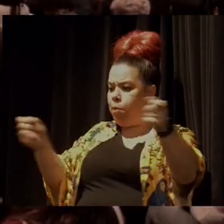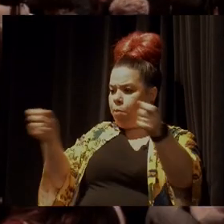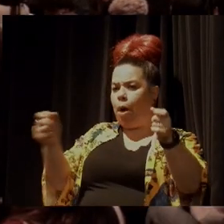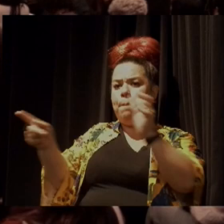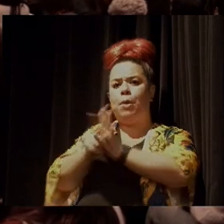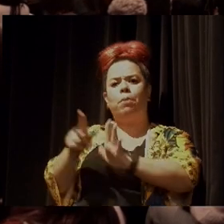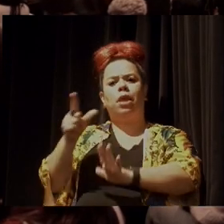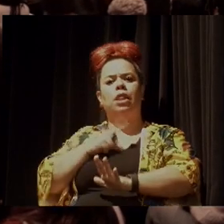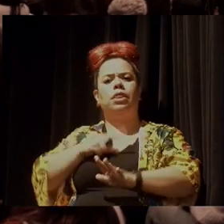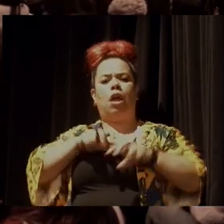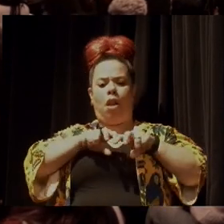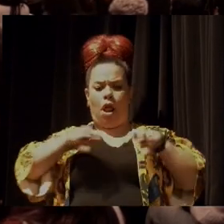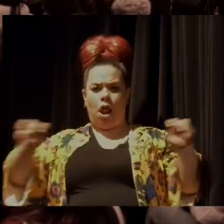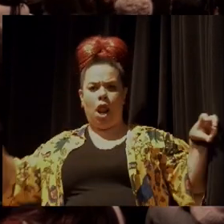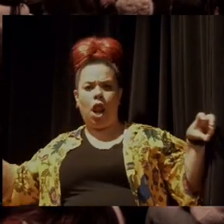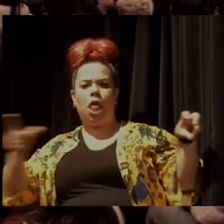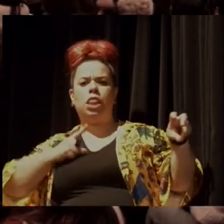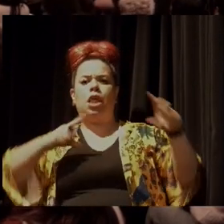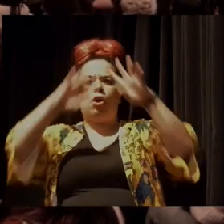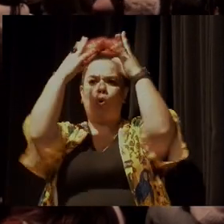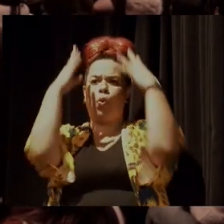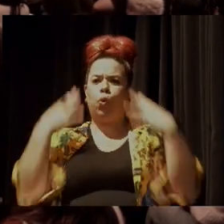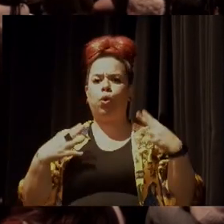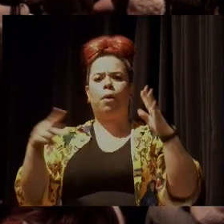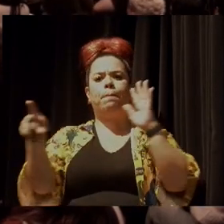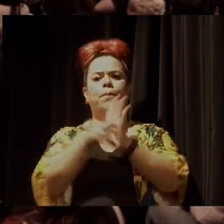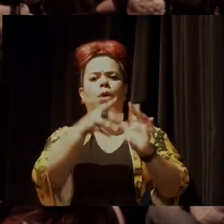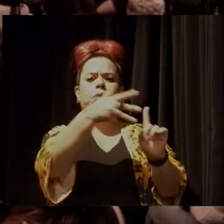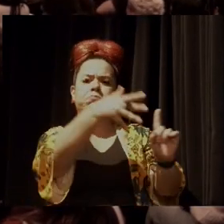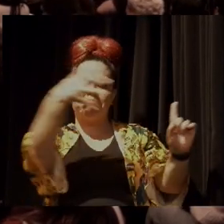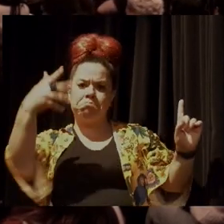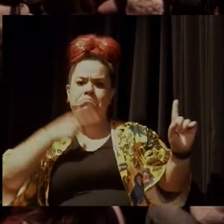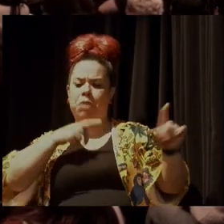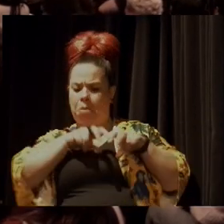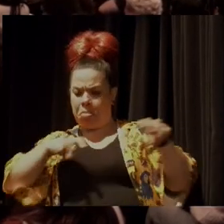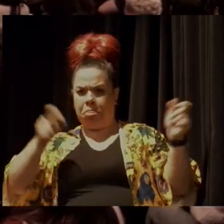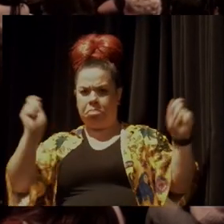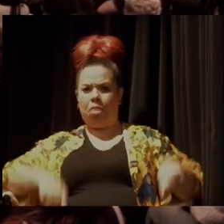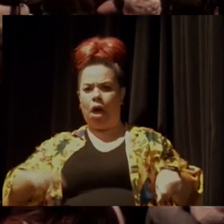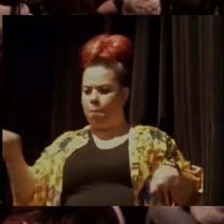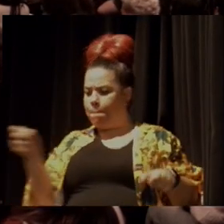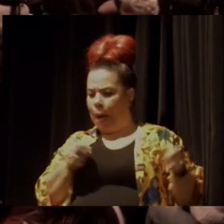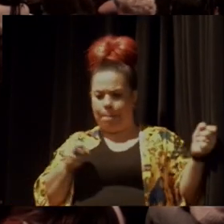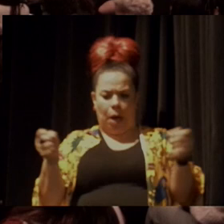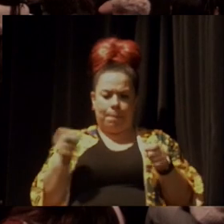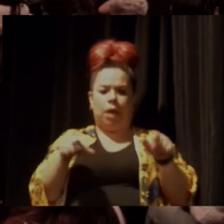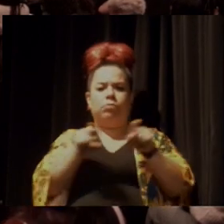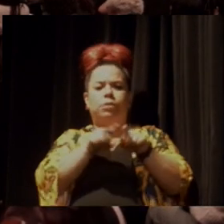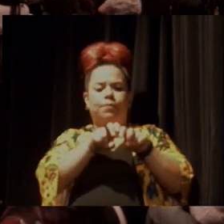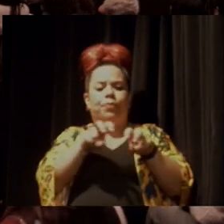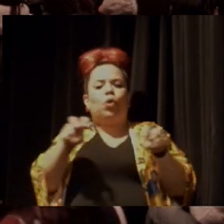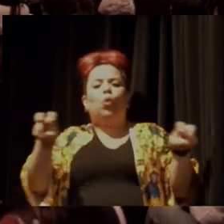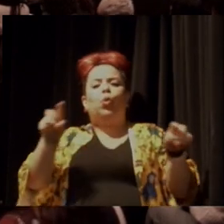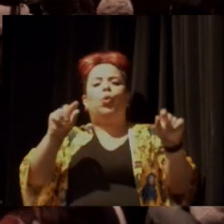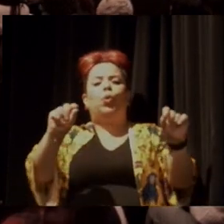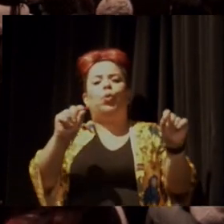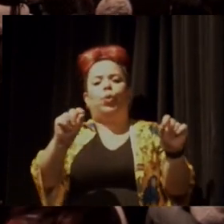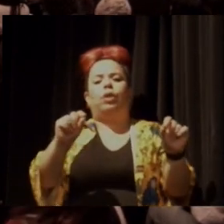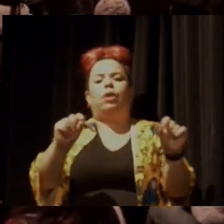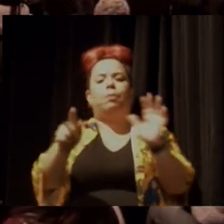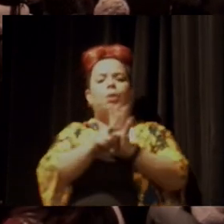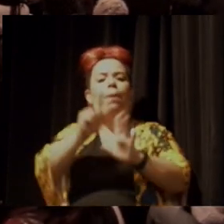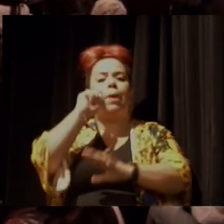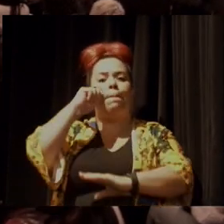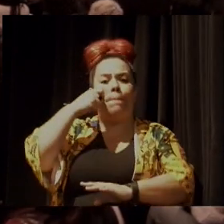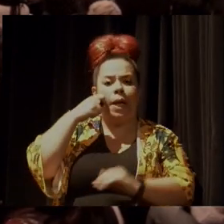COCA, aumentar a bancada LGBTQIAP+, a bancada dos